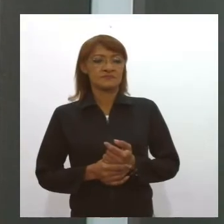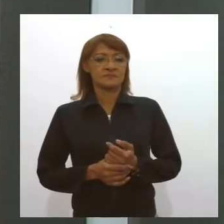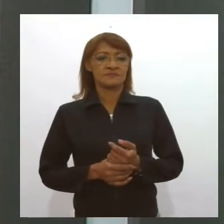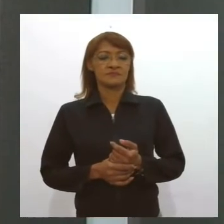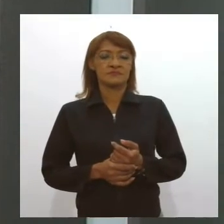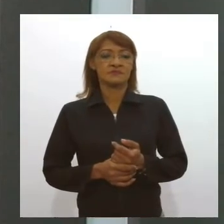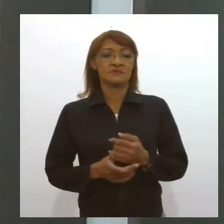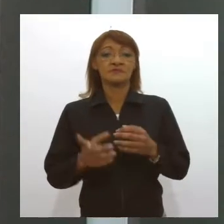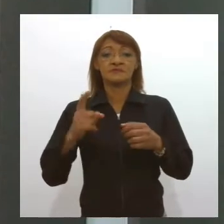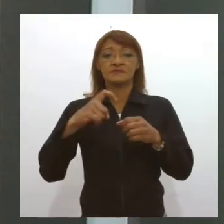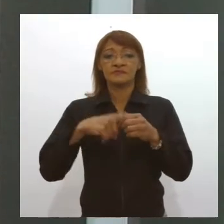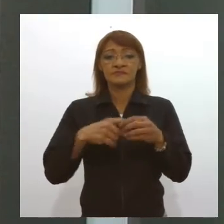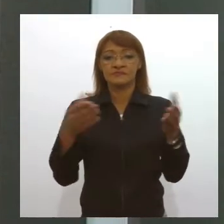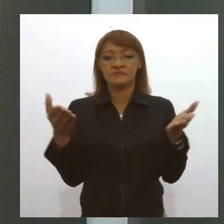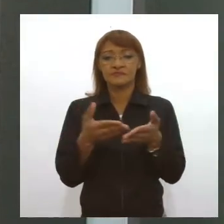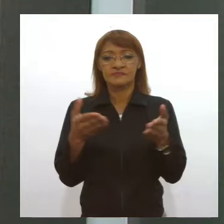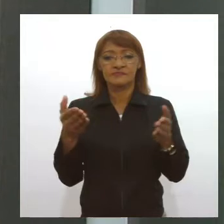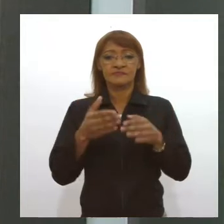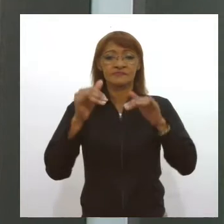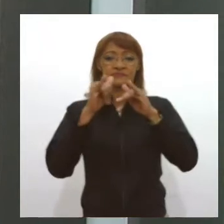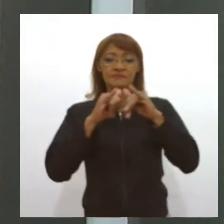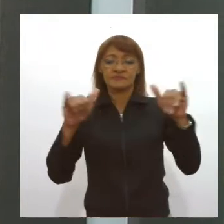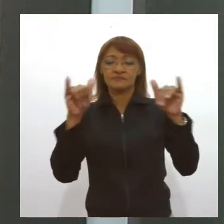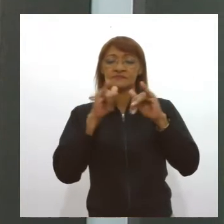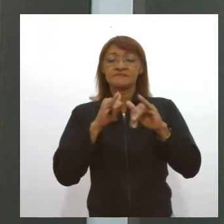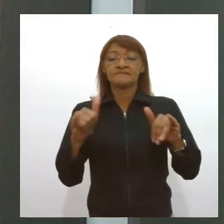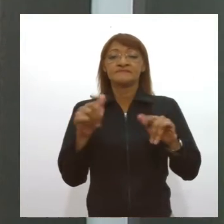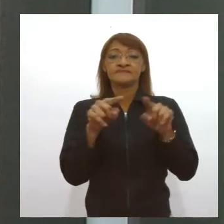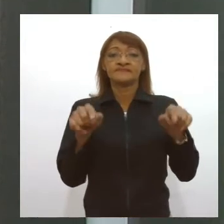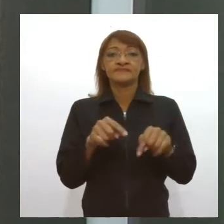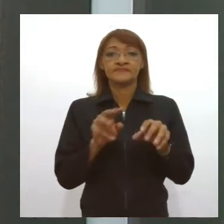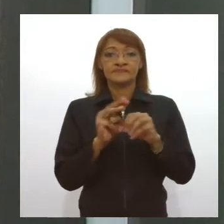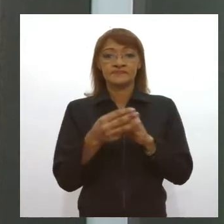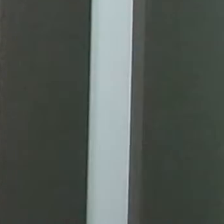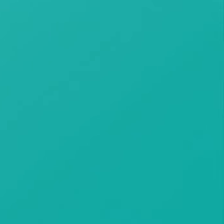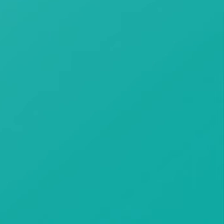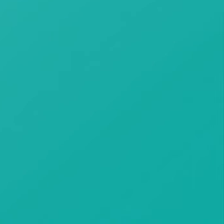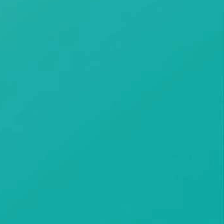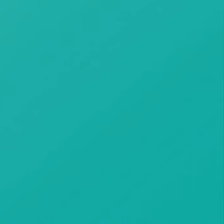Estamos de volta e agora com as informações da Agência de Notícias Alesi.